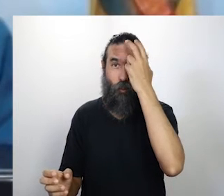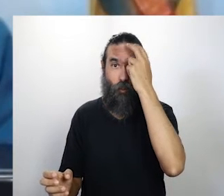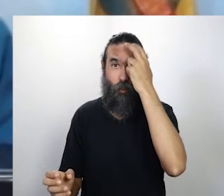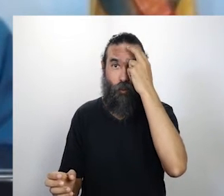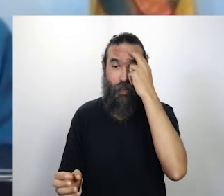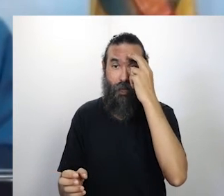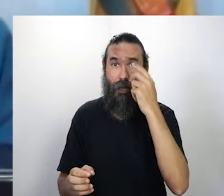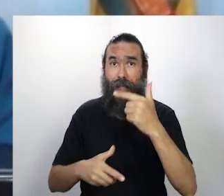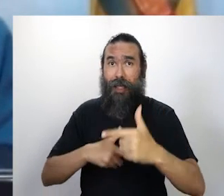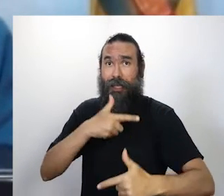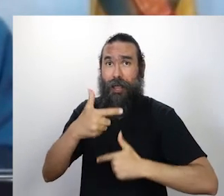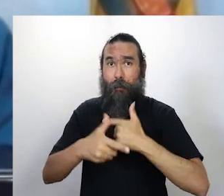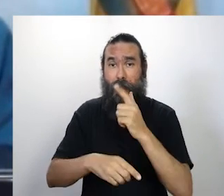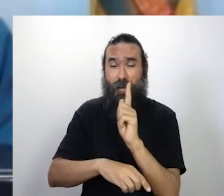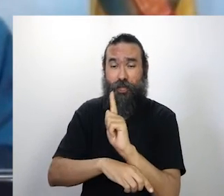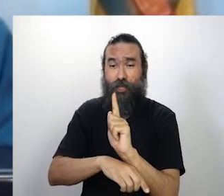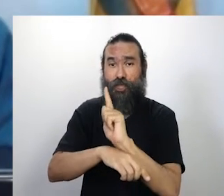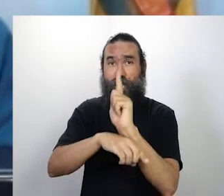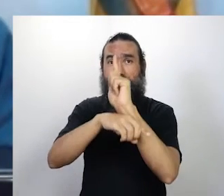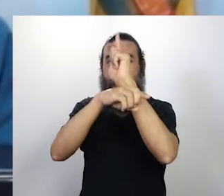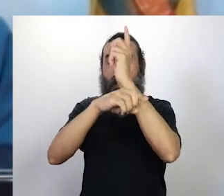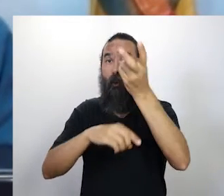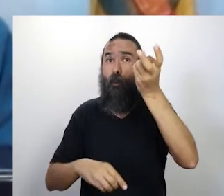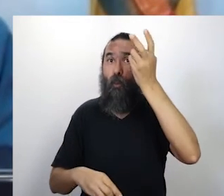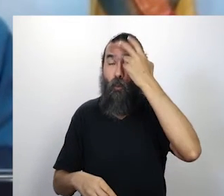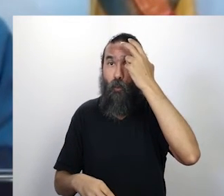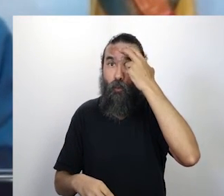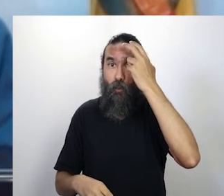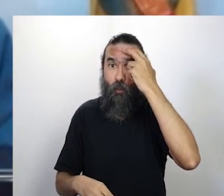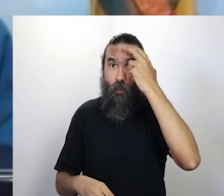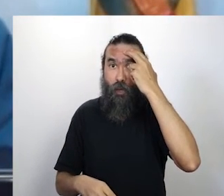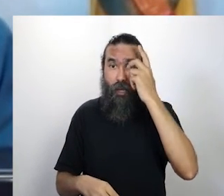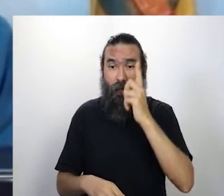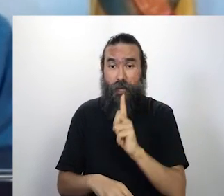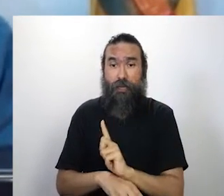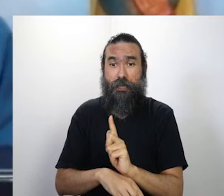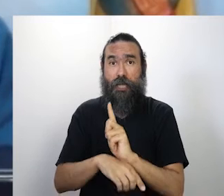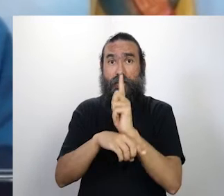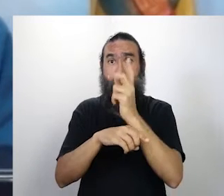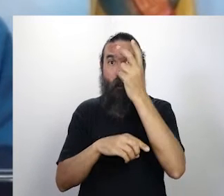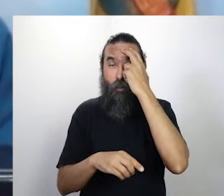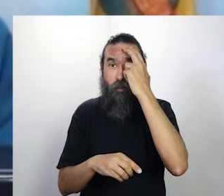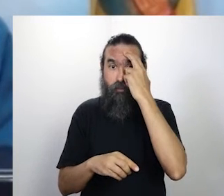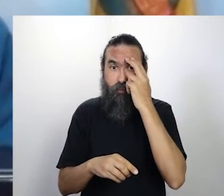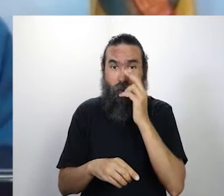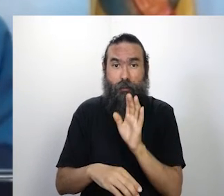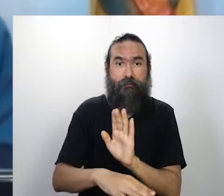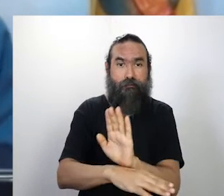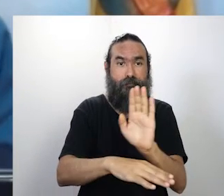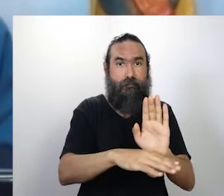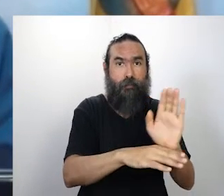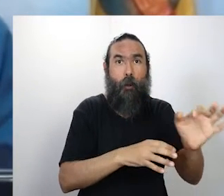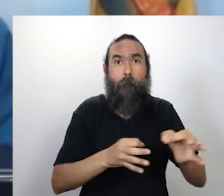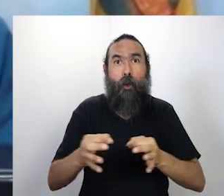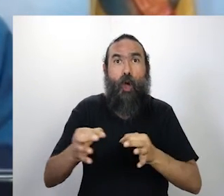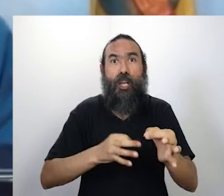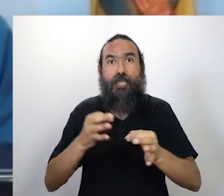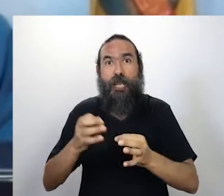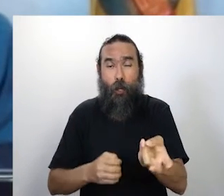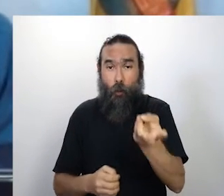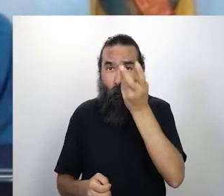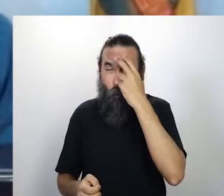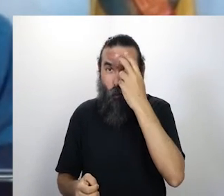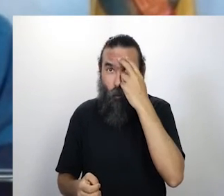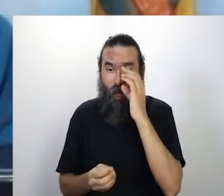especializado em gestão de projetos na área de cultura, assessoria, consultoria para projetos culturais e produção artística.